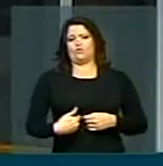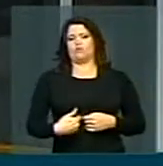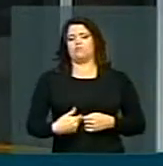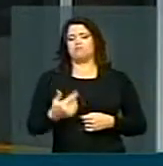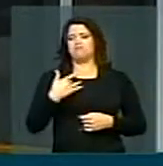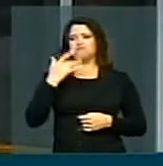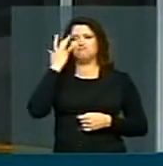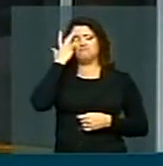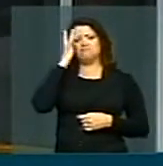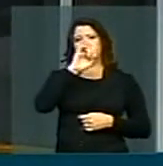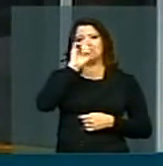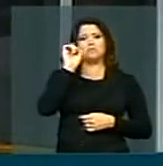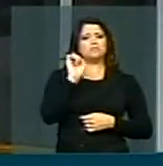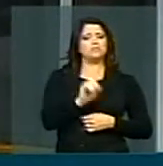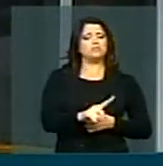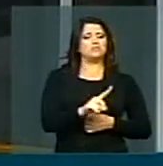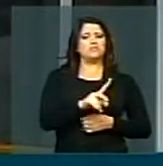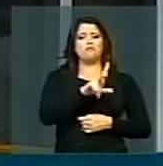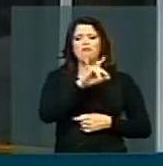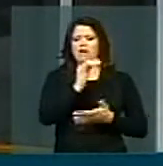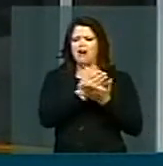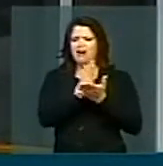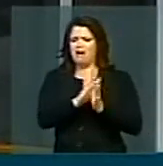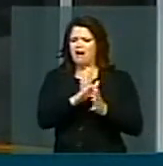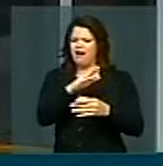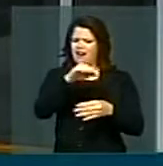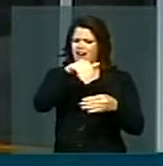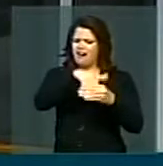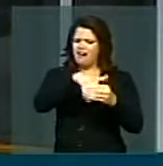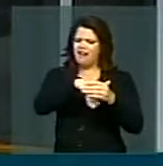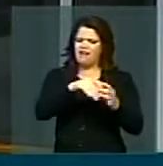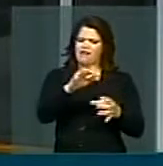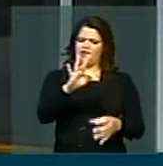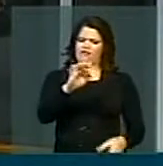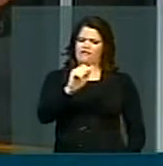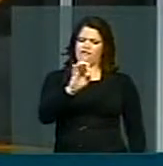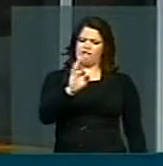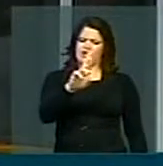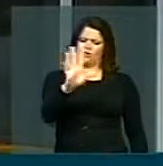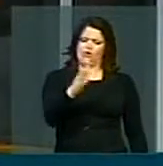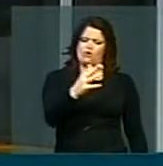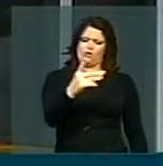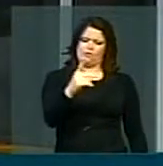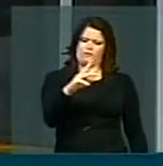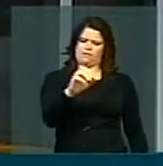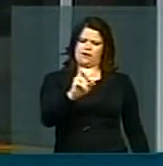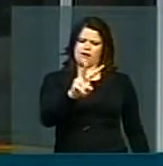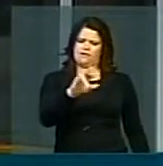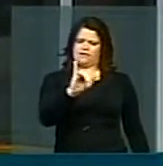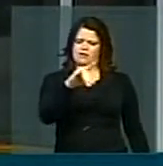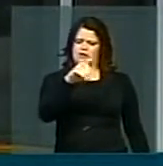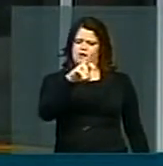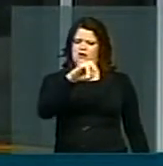não sei por que não vota o fator previdenciário. Até para sair desse escândalo da imprensa,